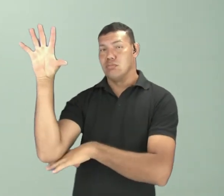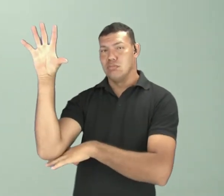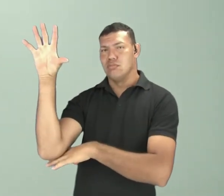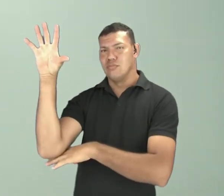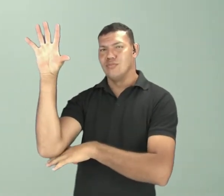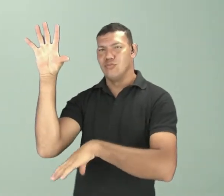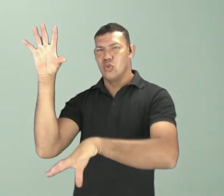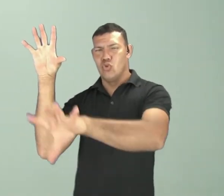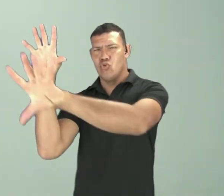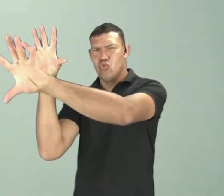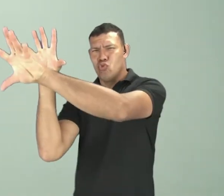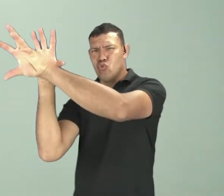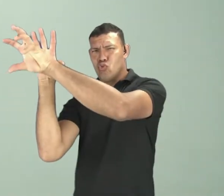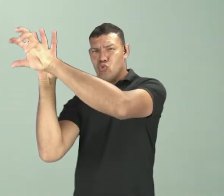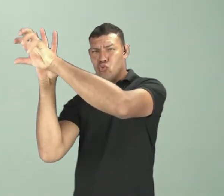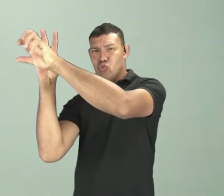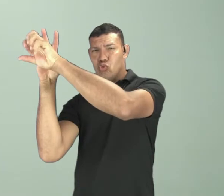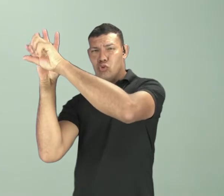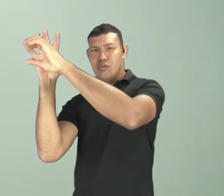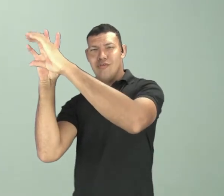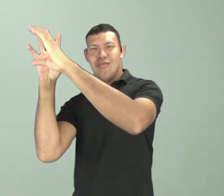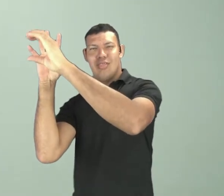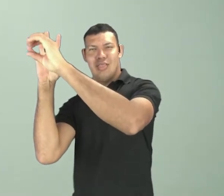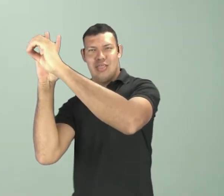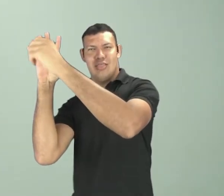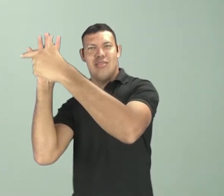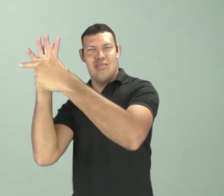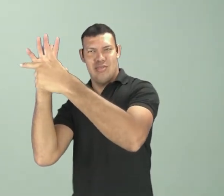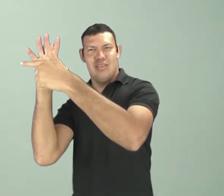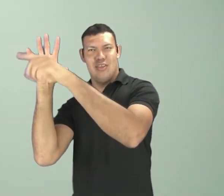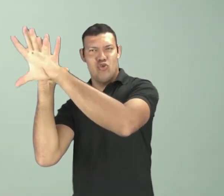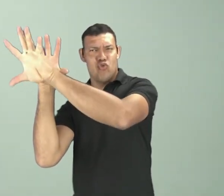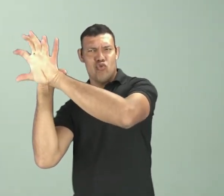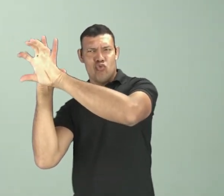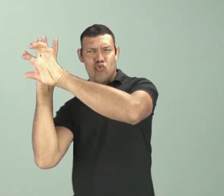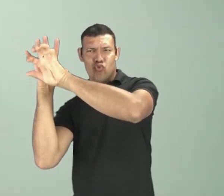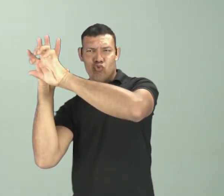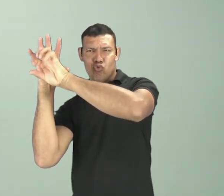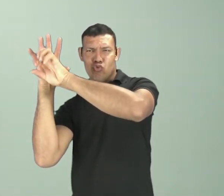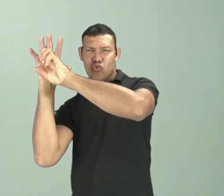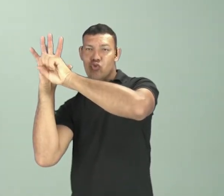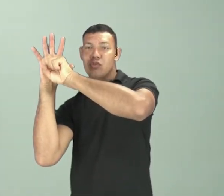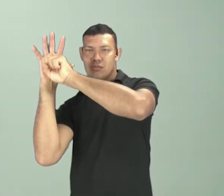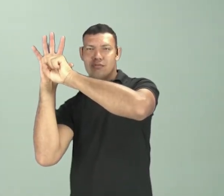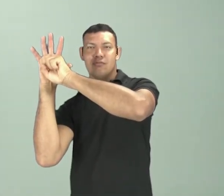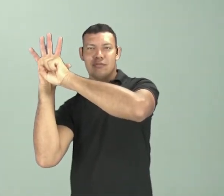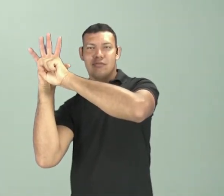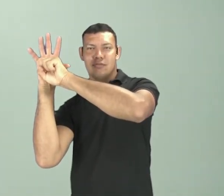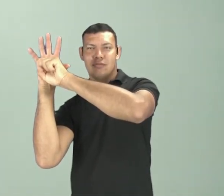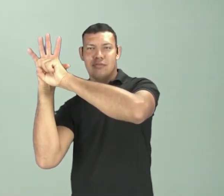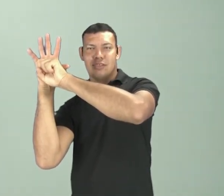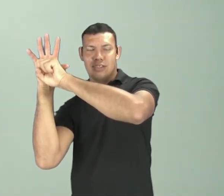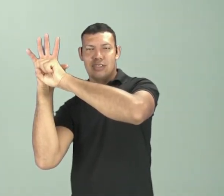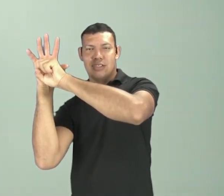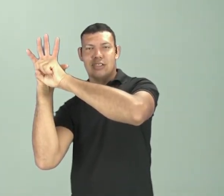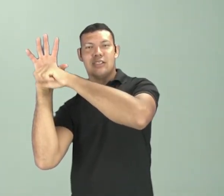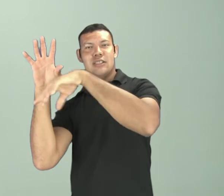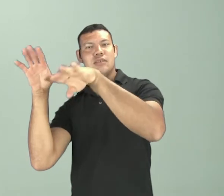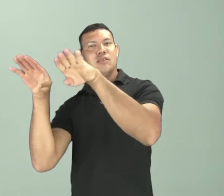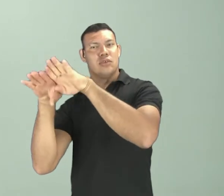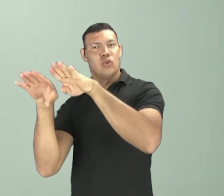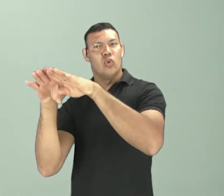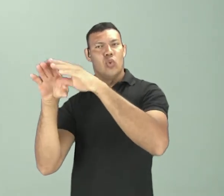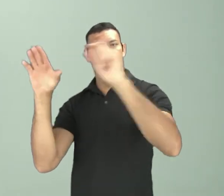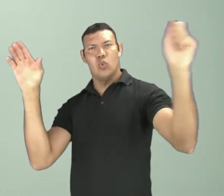carbônico, o carbono presente na atmosfera, absorvem parte da radiação